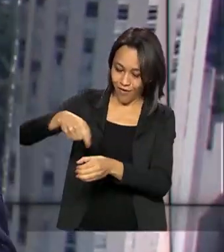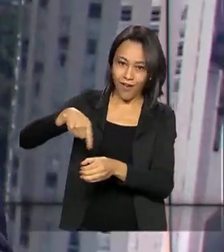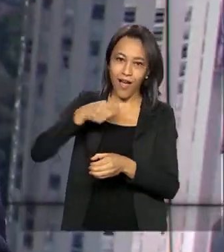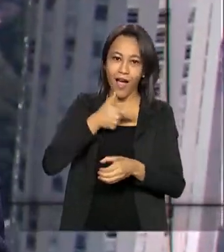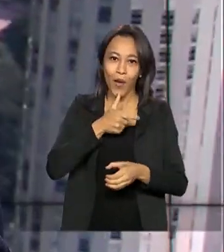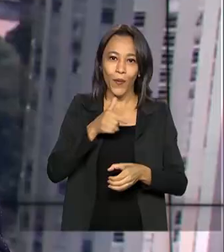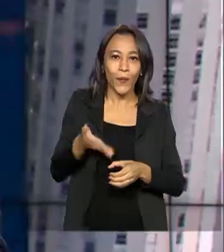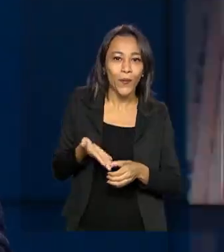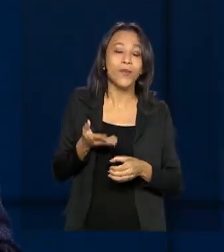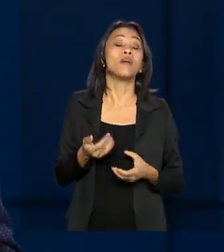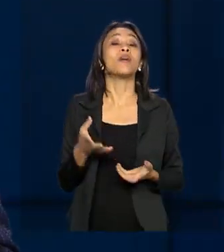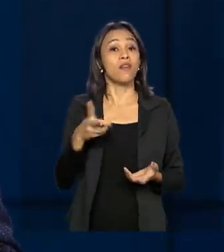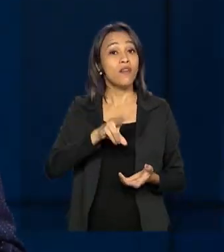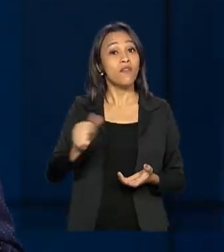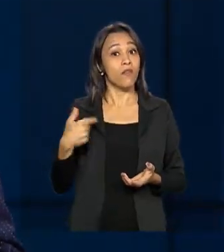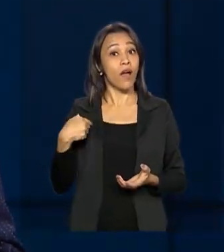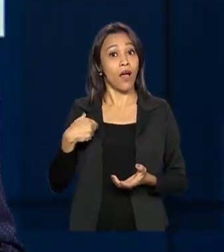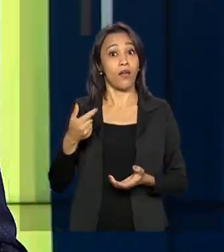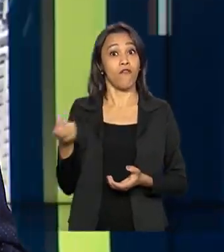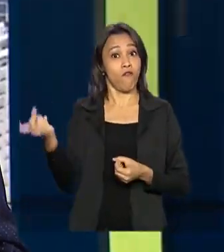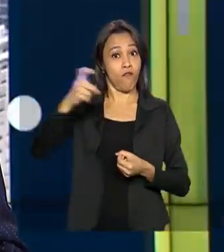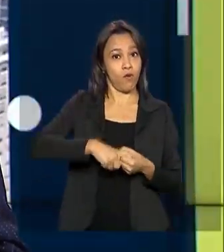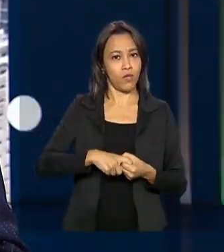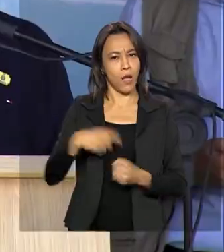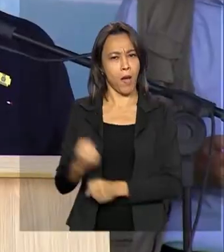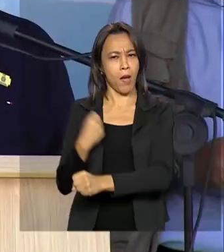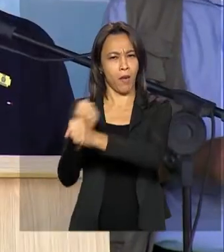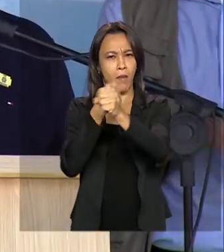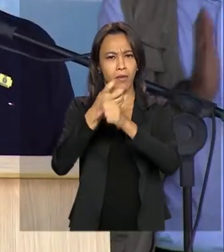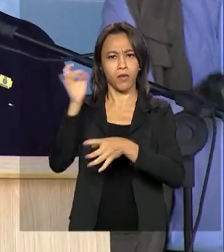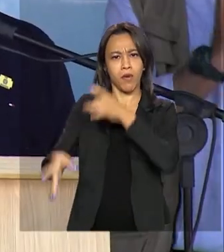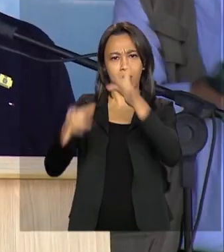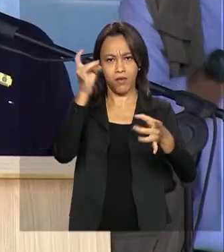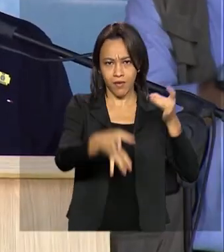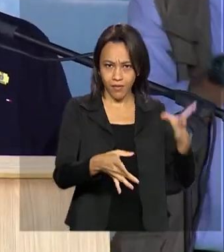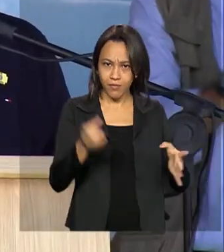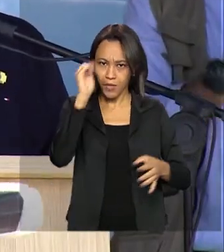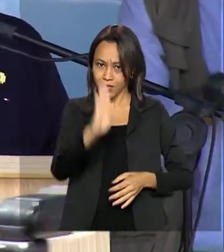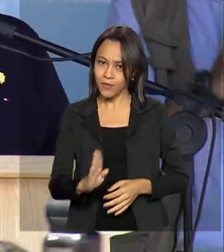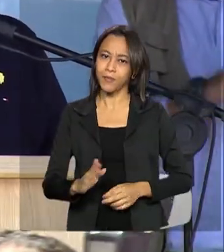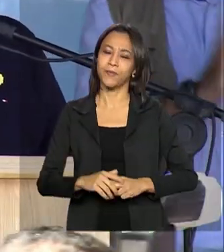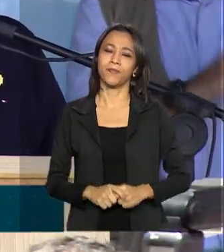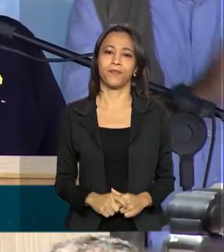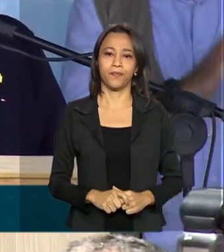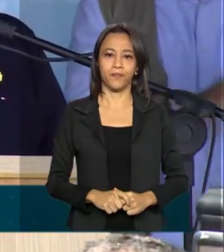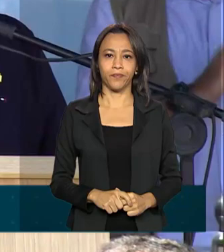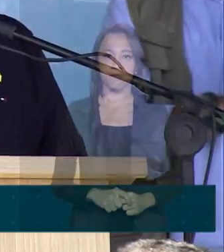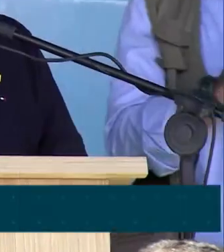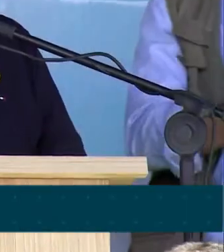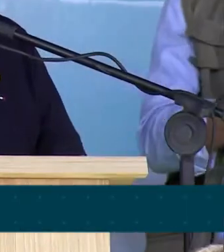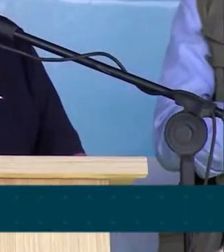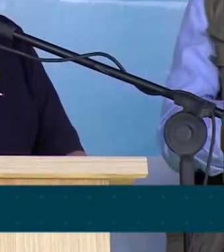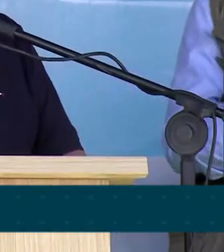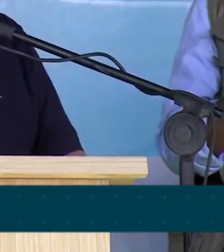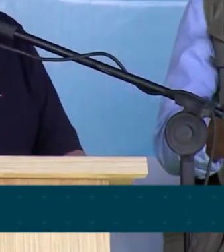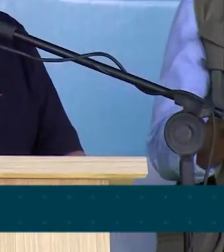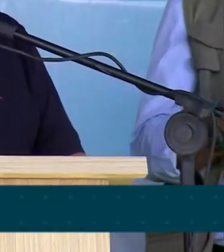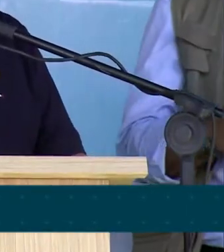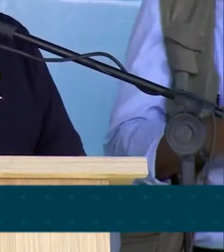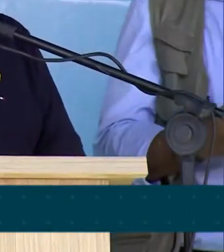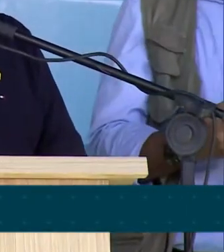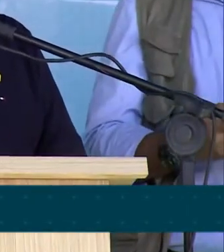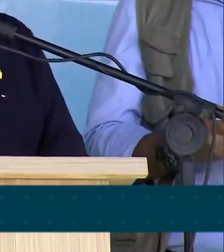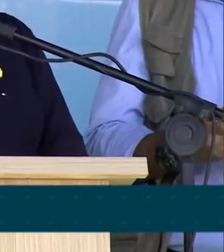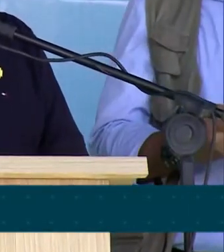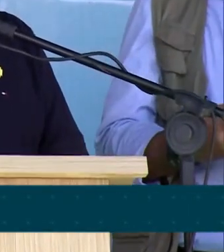retomar as obras paradas no país. O presidente nos orientou a ter um olhar todo